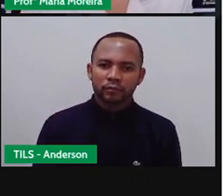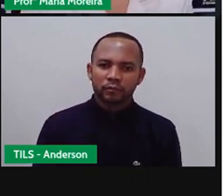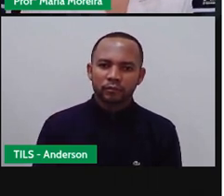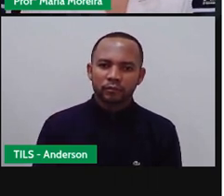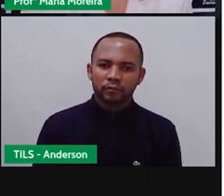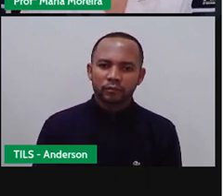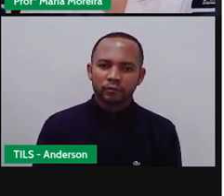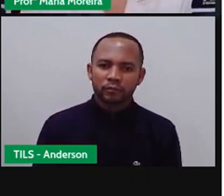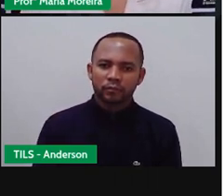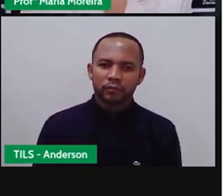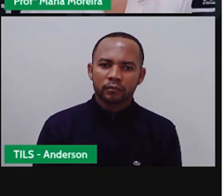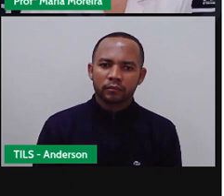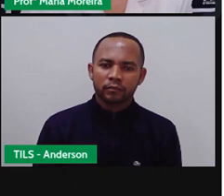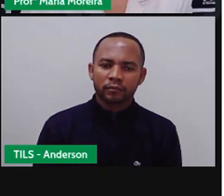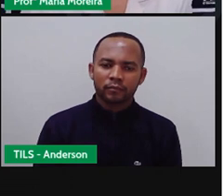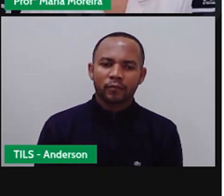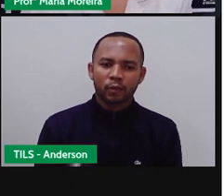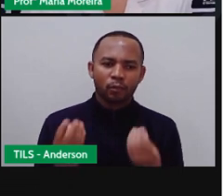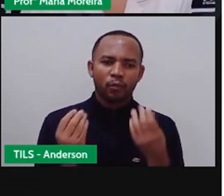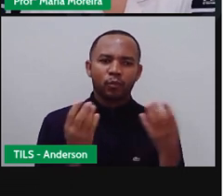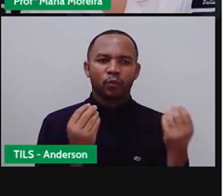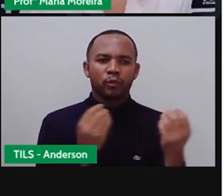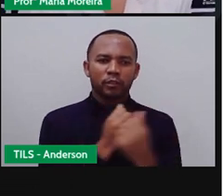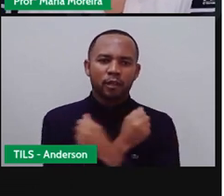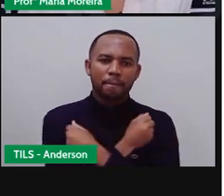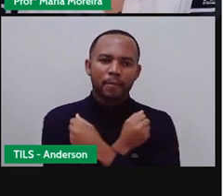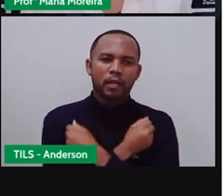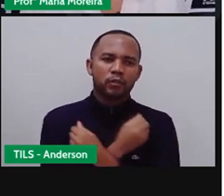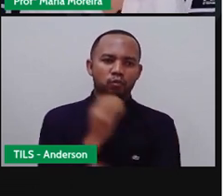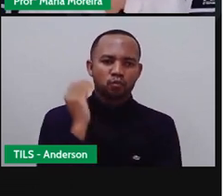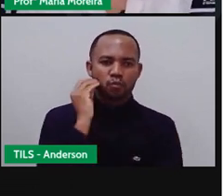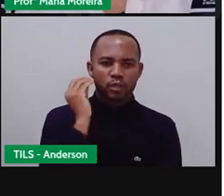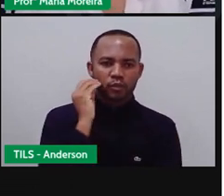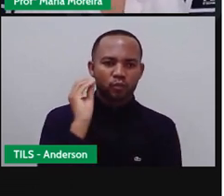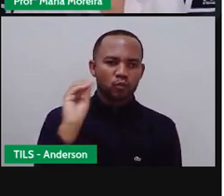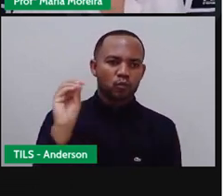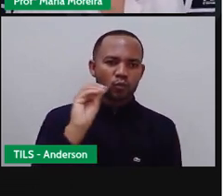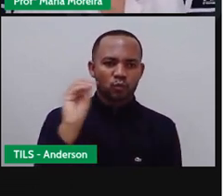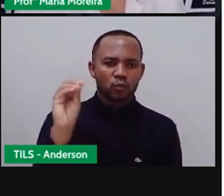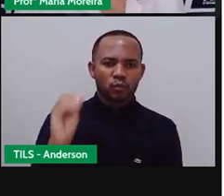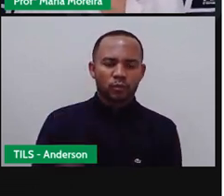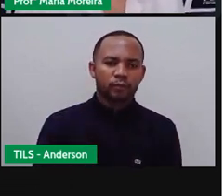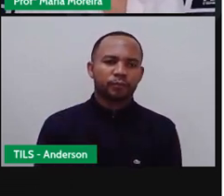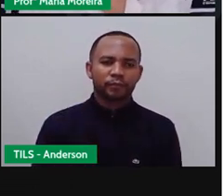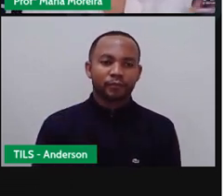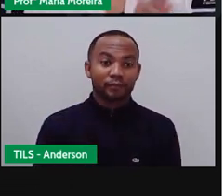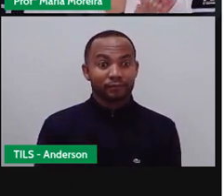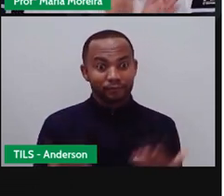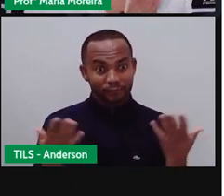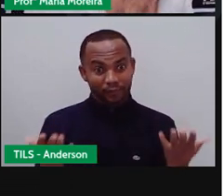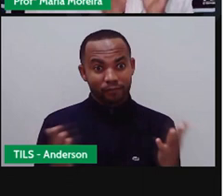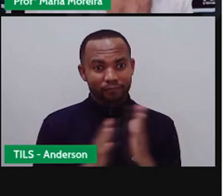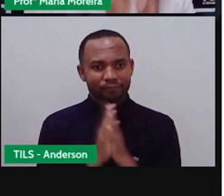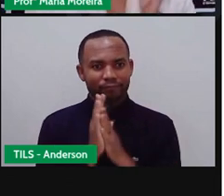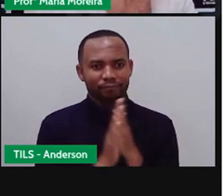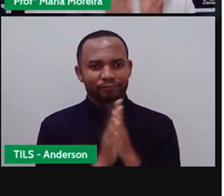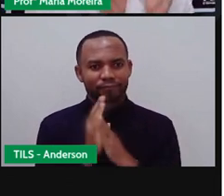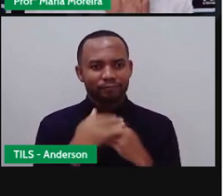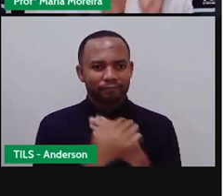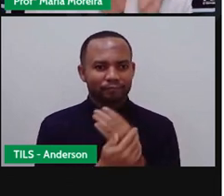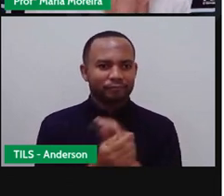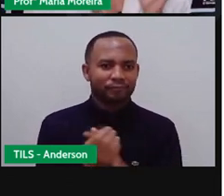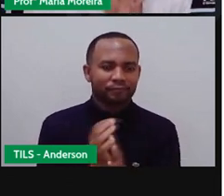Neuza, beijo pró, beijo Neuza. E, por fim, né? Lava uma mão, lava